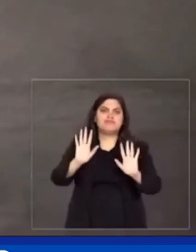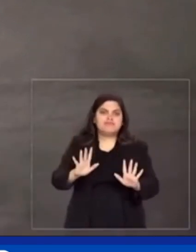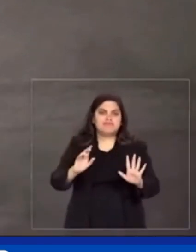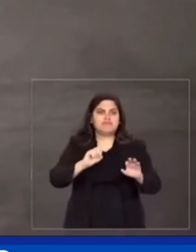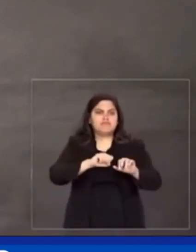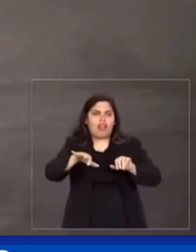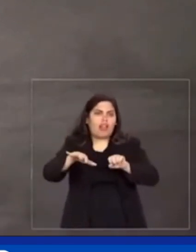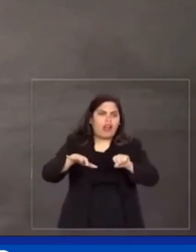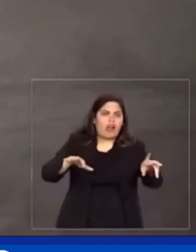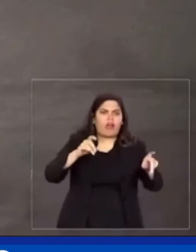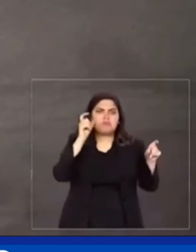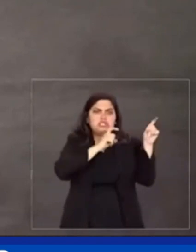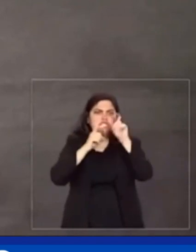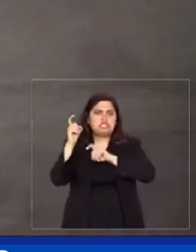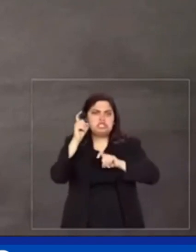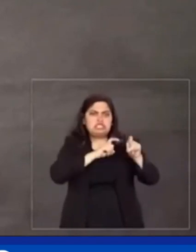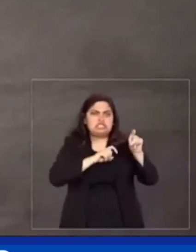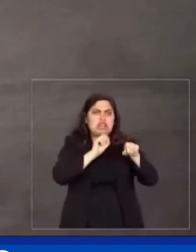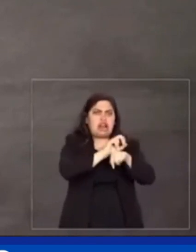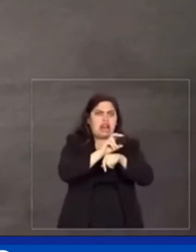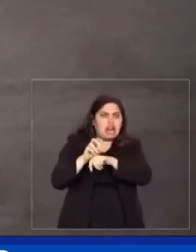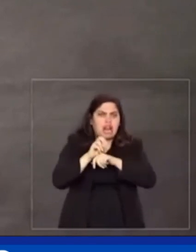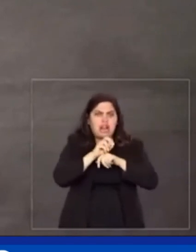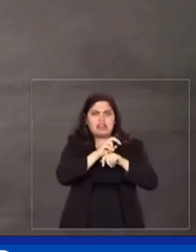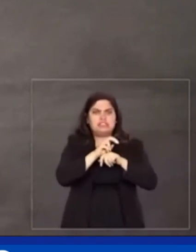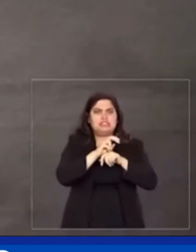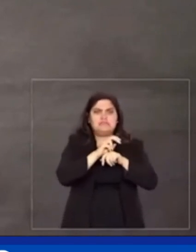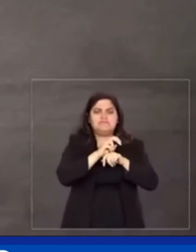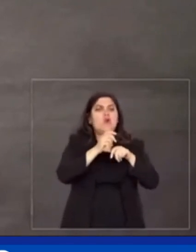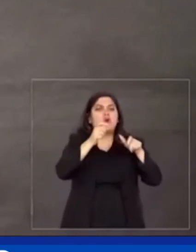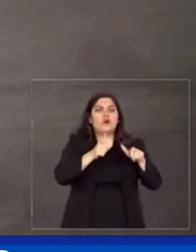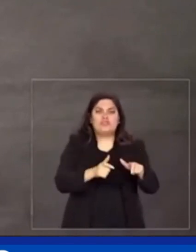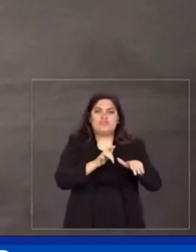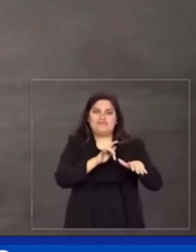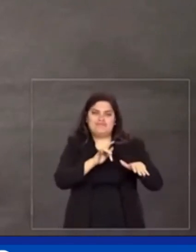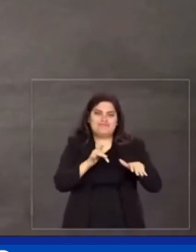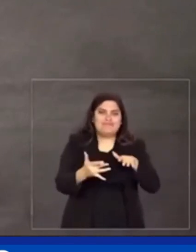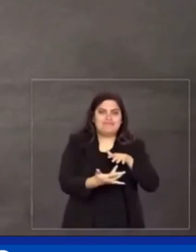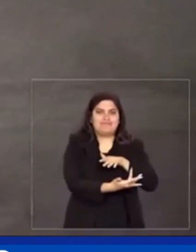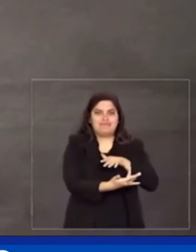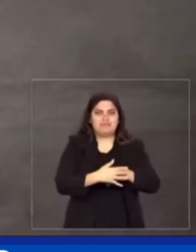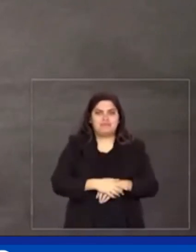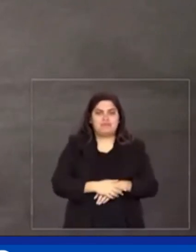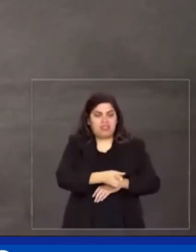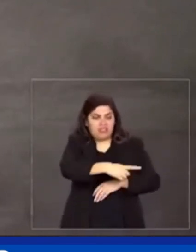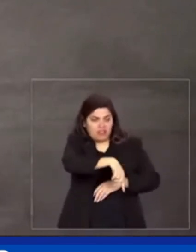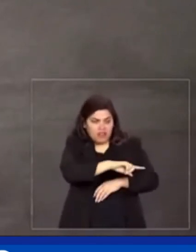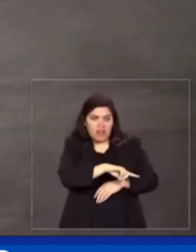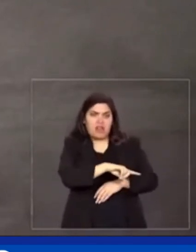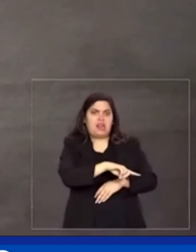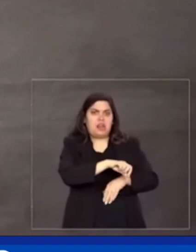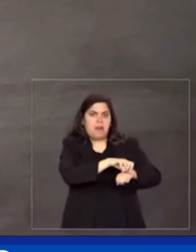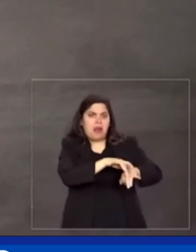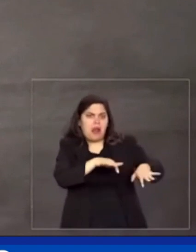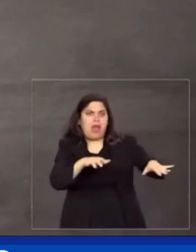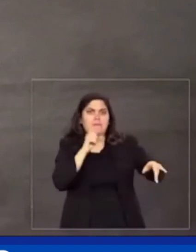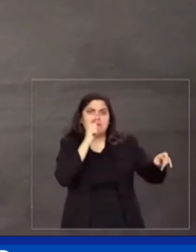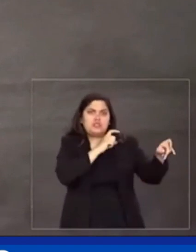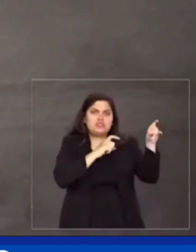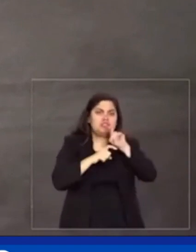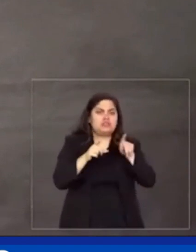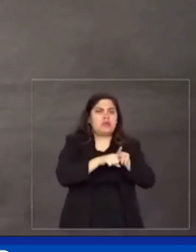com mentiras produzidas no submundo das redes sociais. Eles semearam a mentira e o ódio